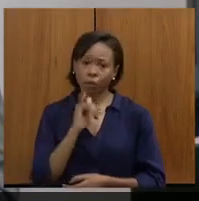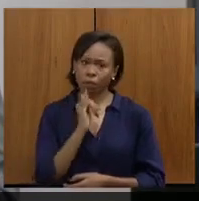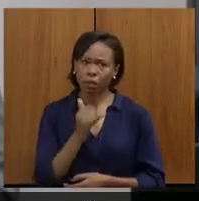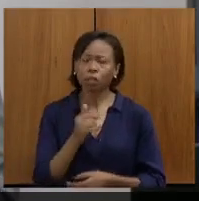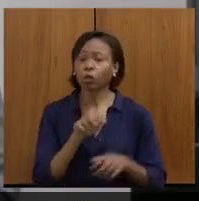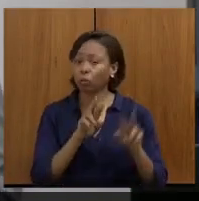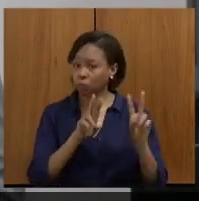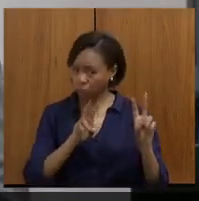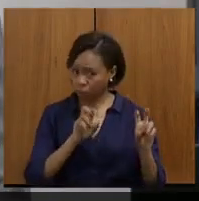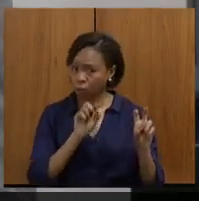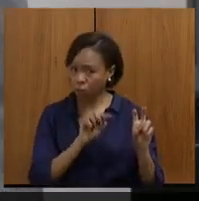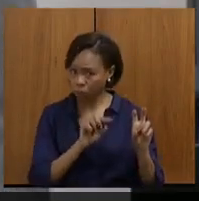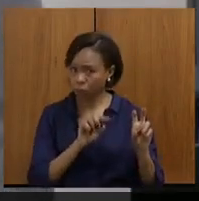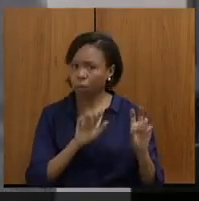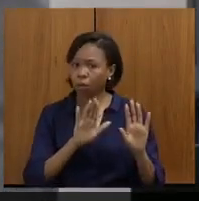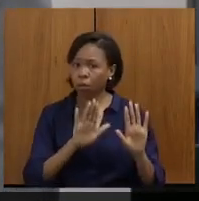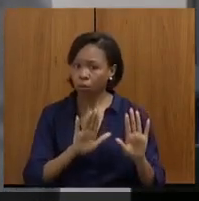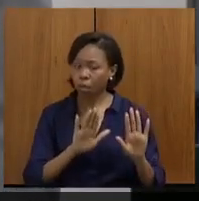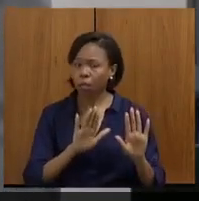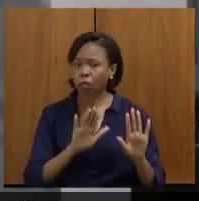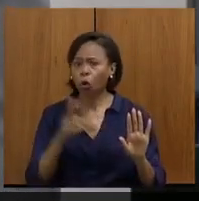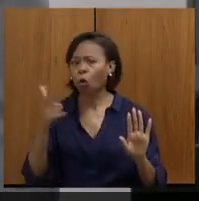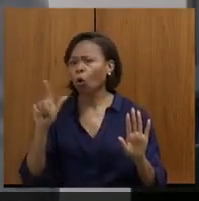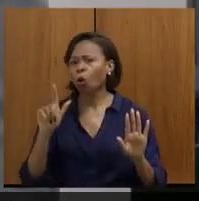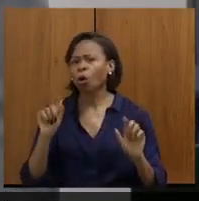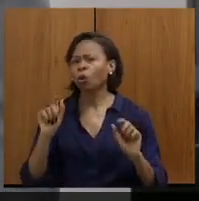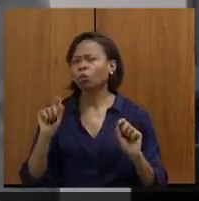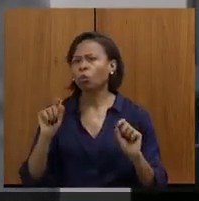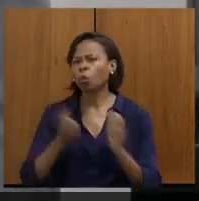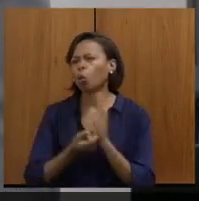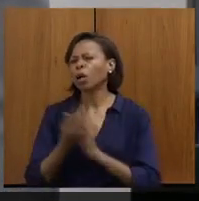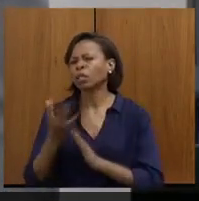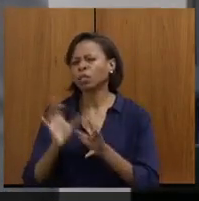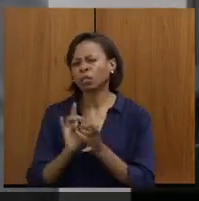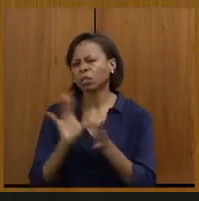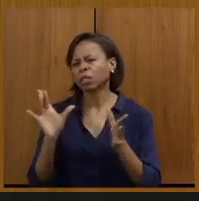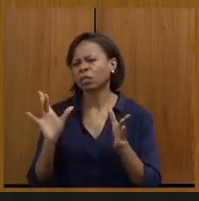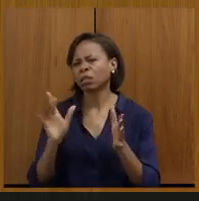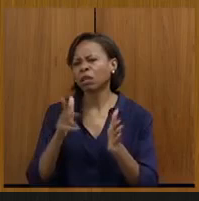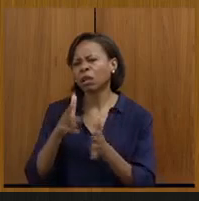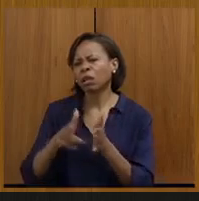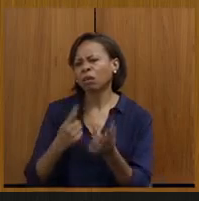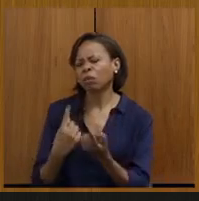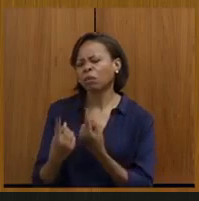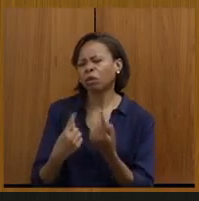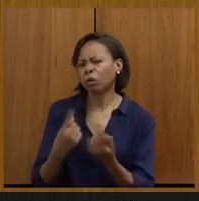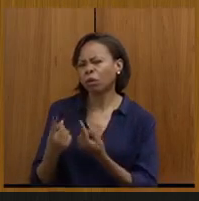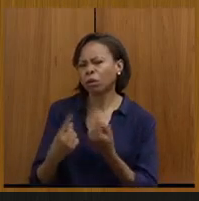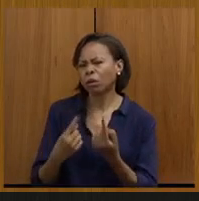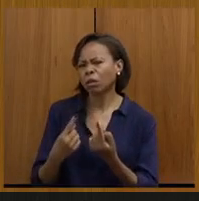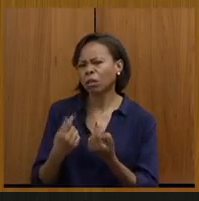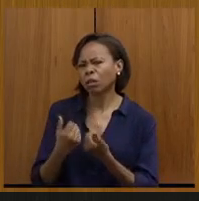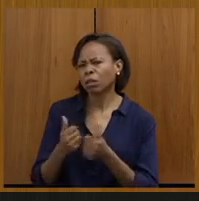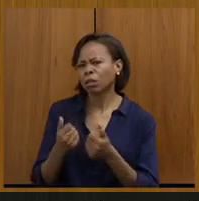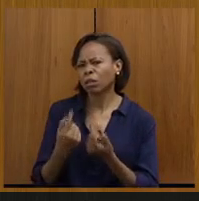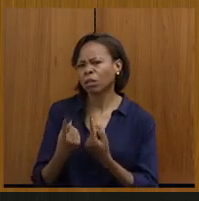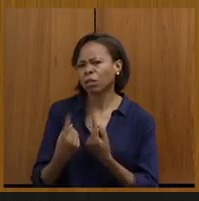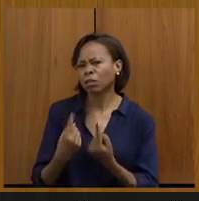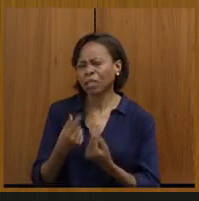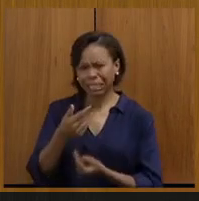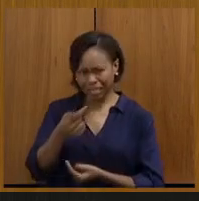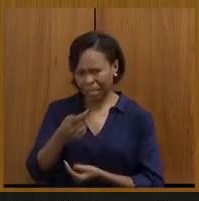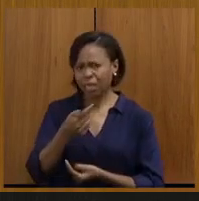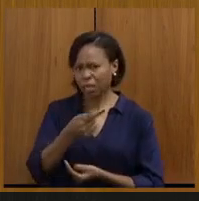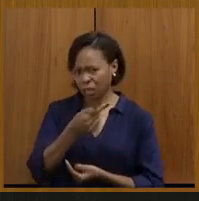Bom, nós vamos para... mais quantas autorizações ferroviárias no Estado, secretário? Mais seis... Sete, sete. Sete